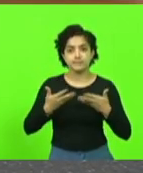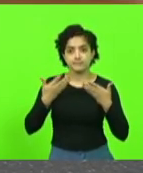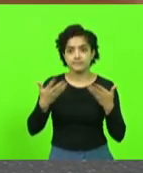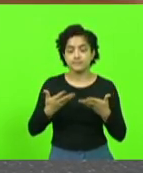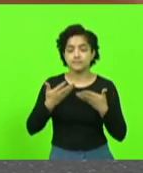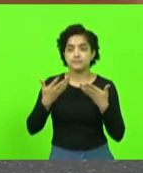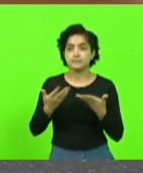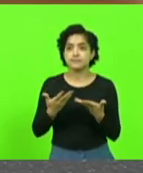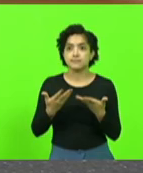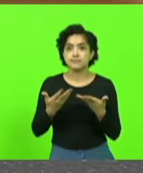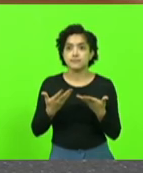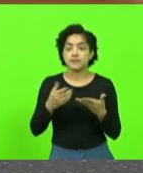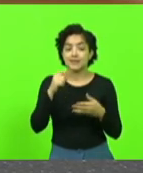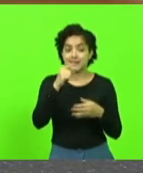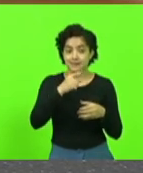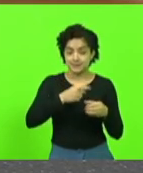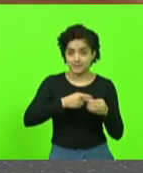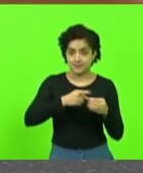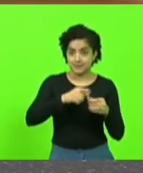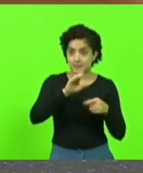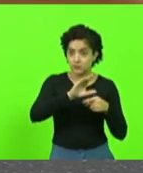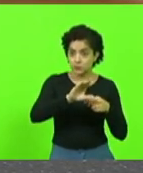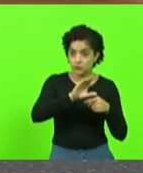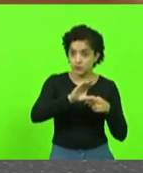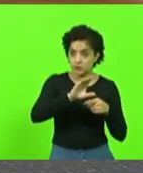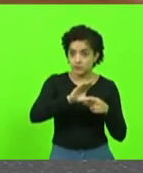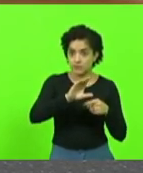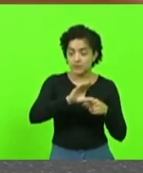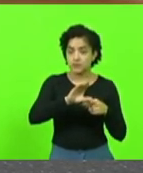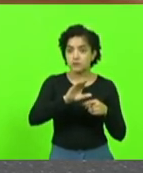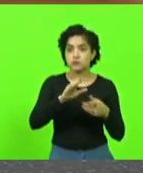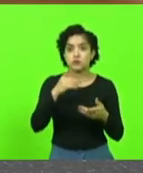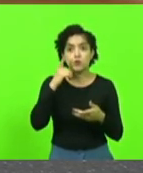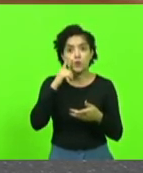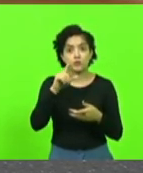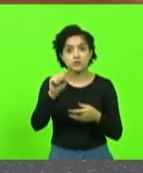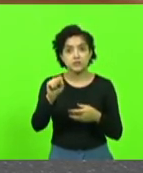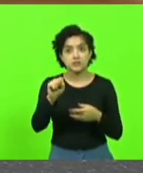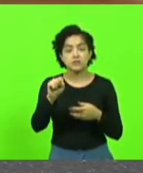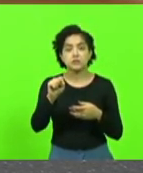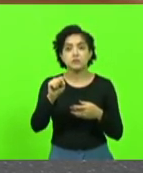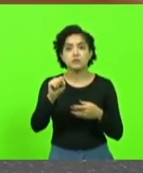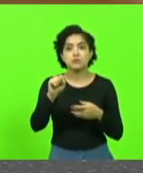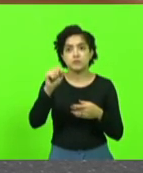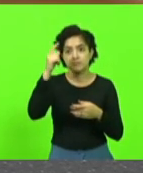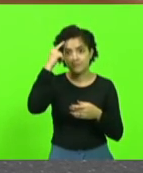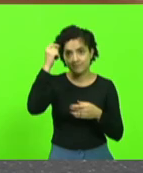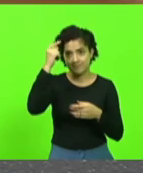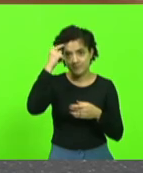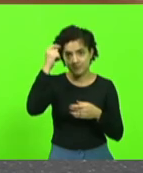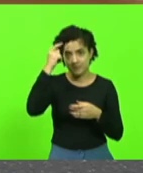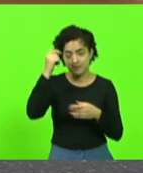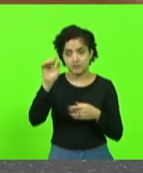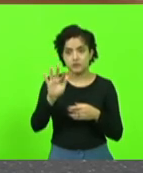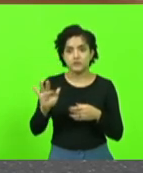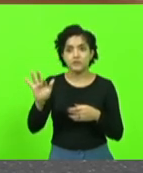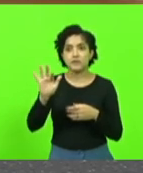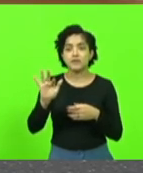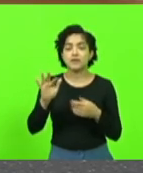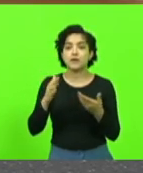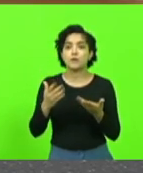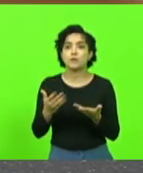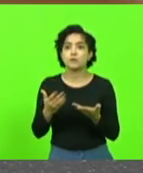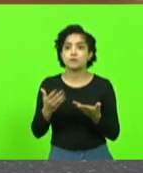quando o Curitibanos conquistou a Universidade Federal, sem dúvida que